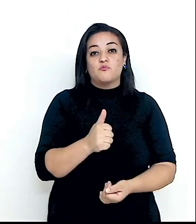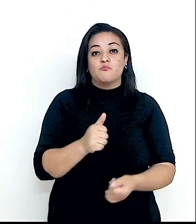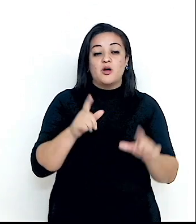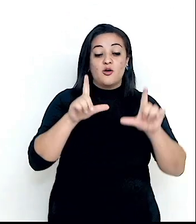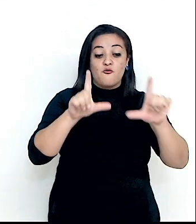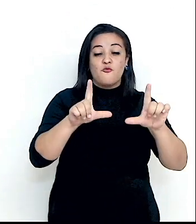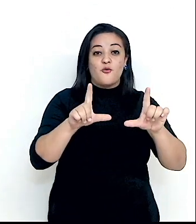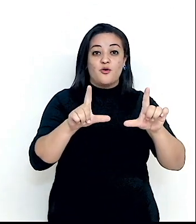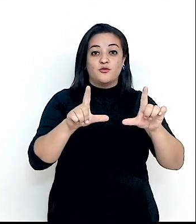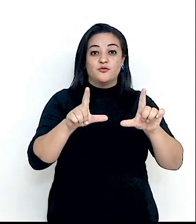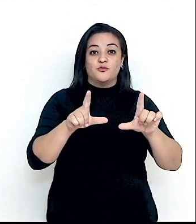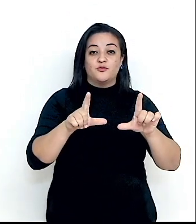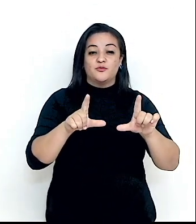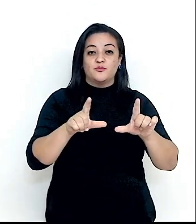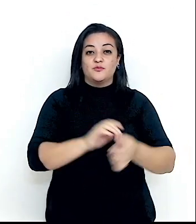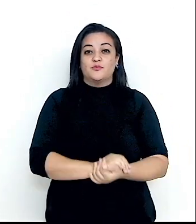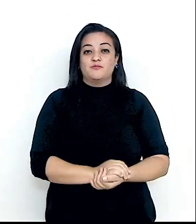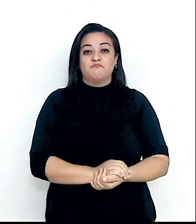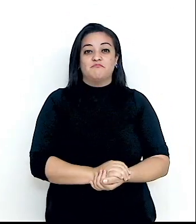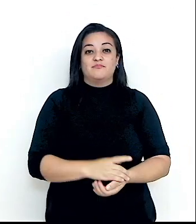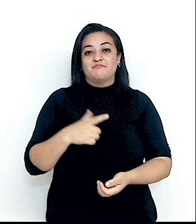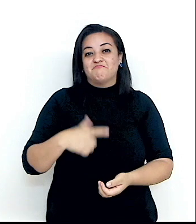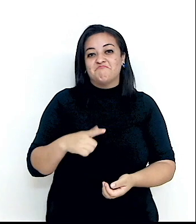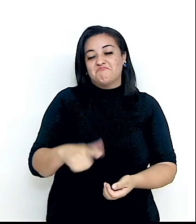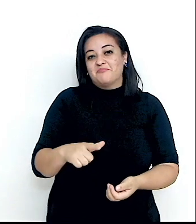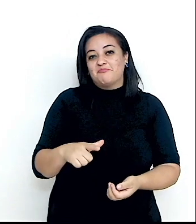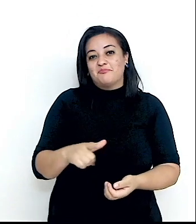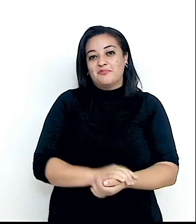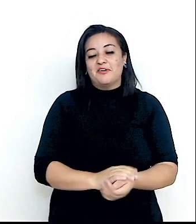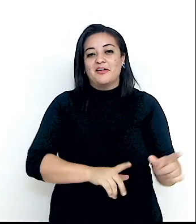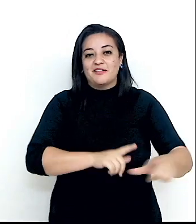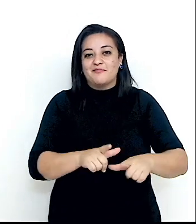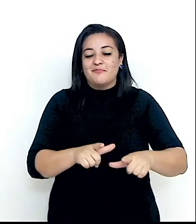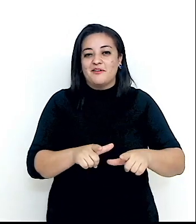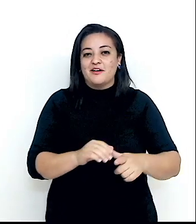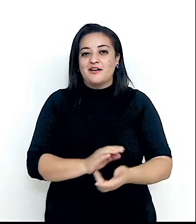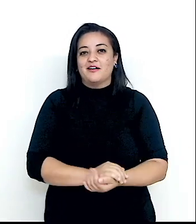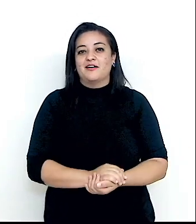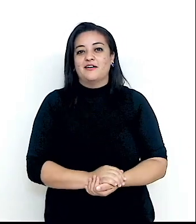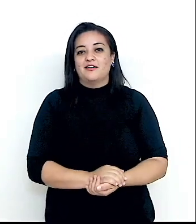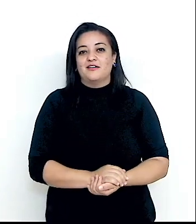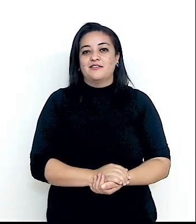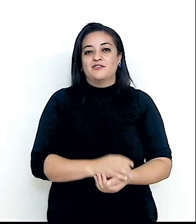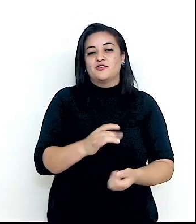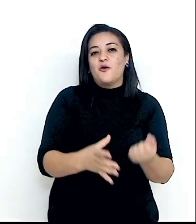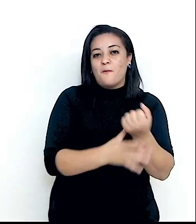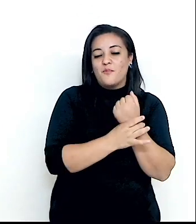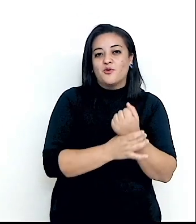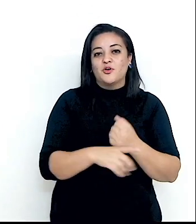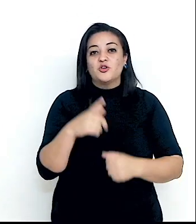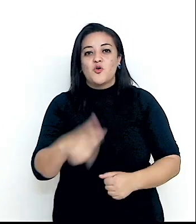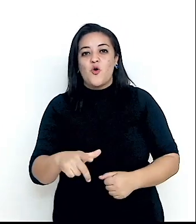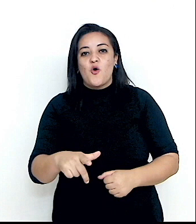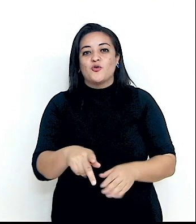está com as mãos vazias, brandindo o punho, e na outra com o